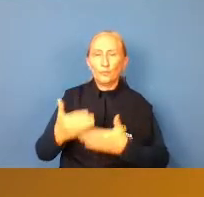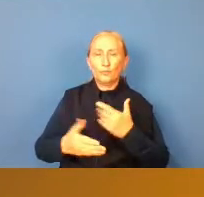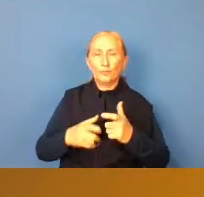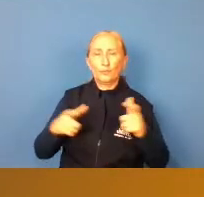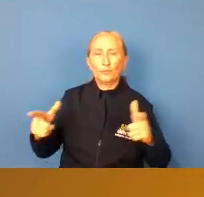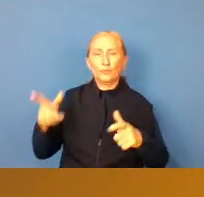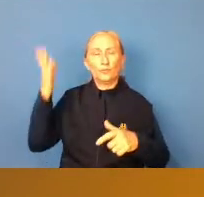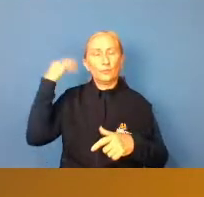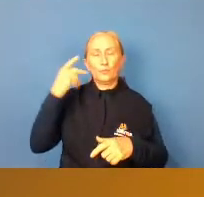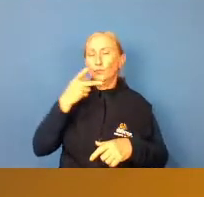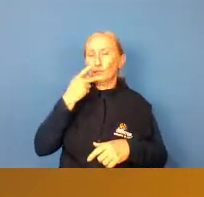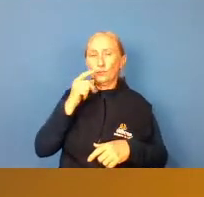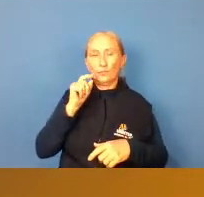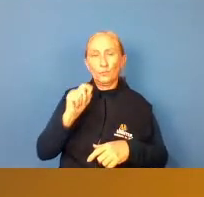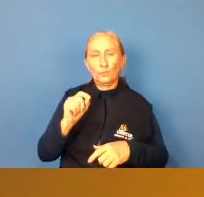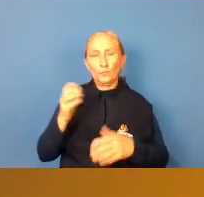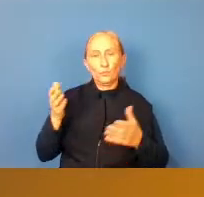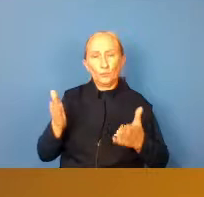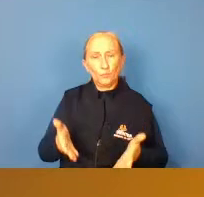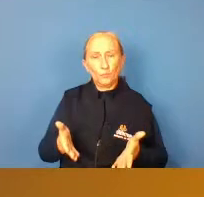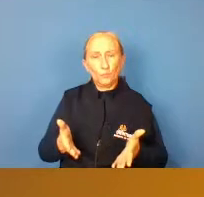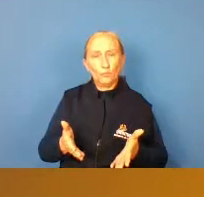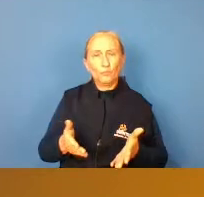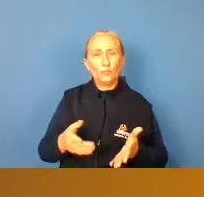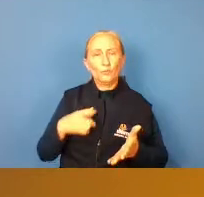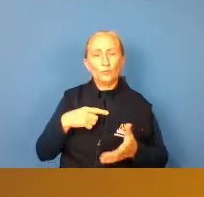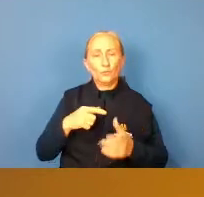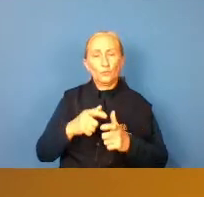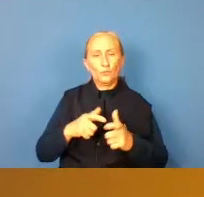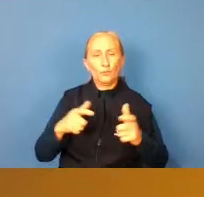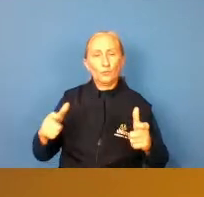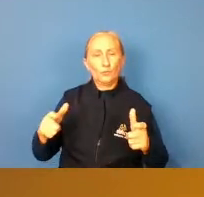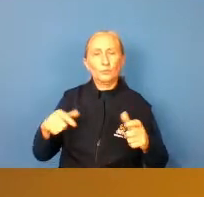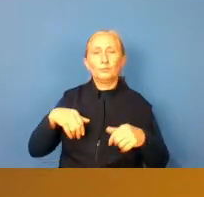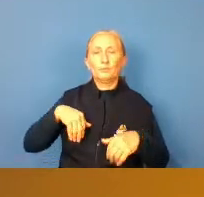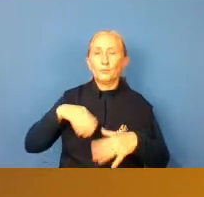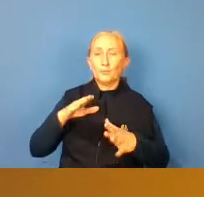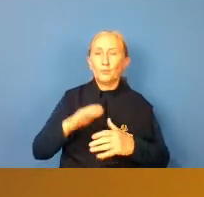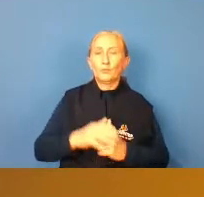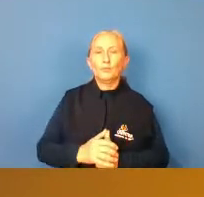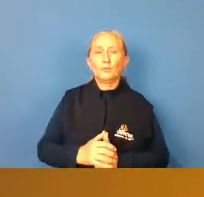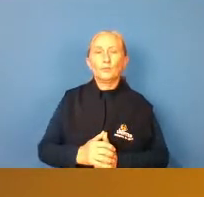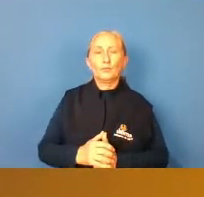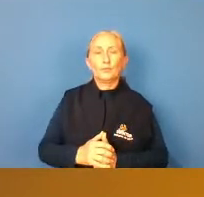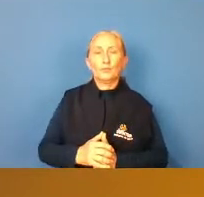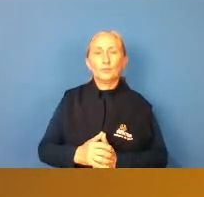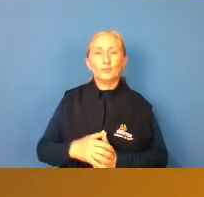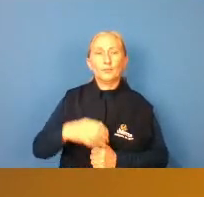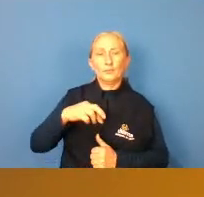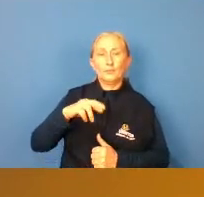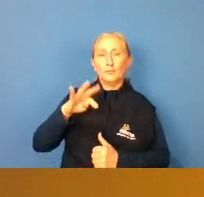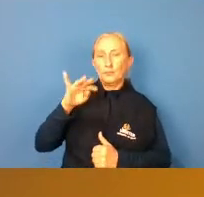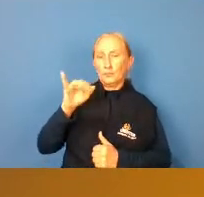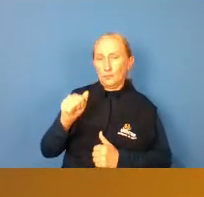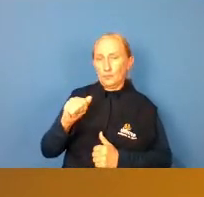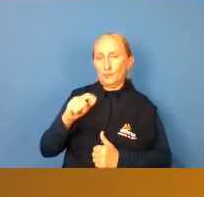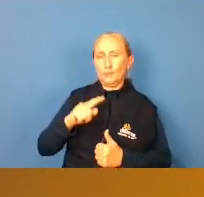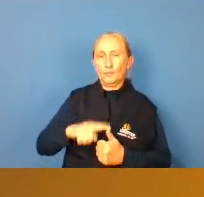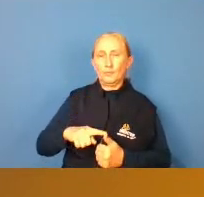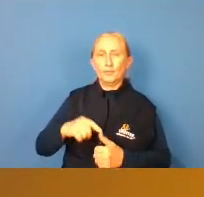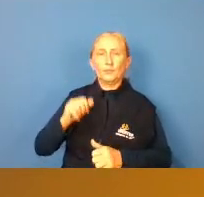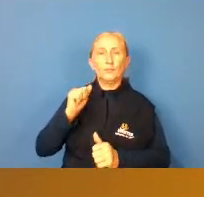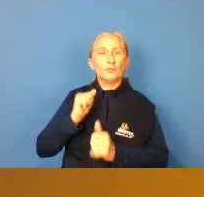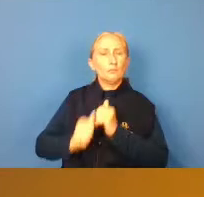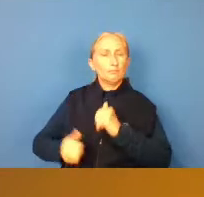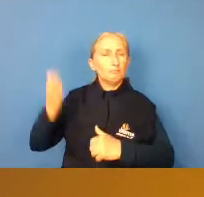comentado e hoje em dia vem crescendo cada vez mais a Marta a Marta aí é uma atleta já